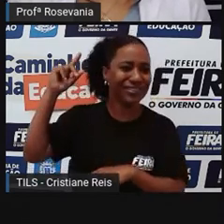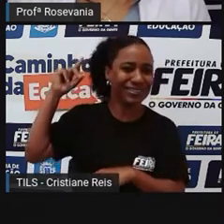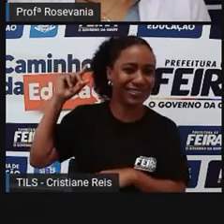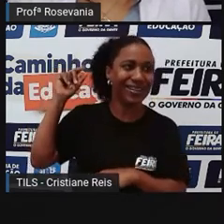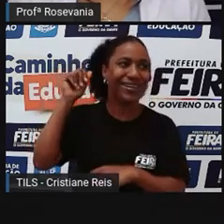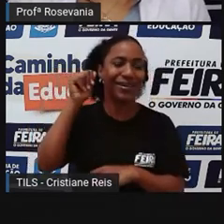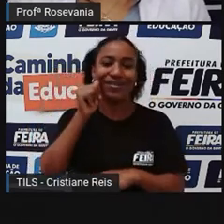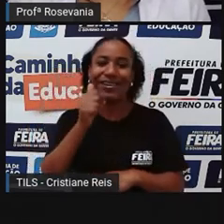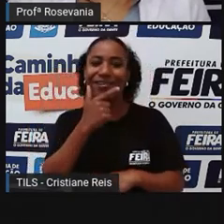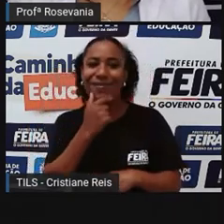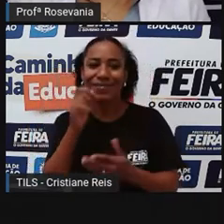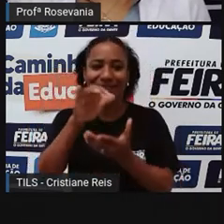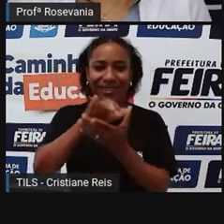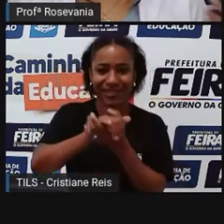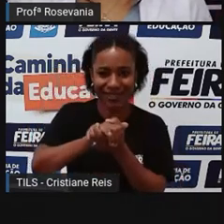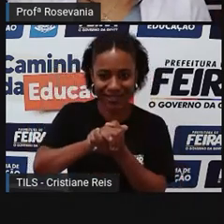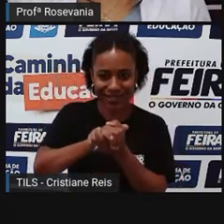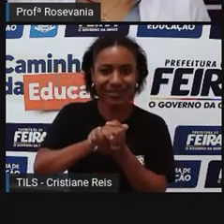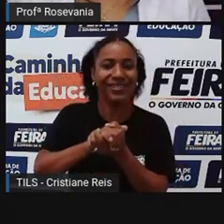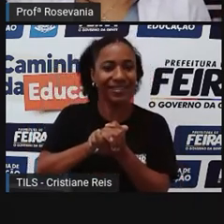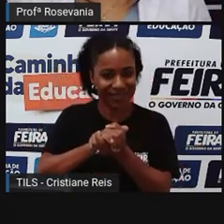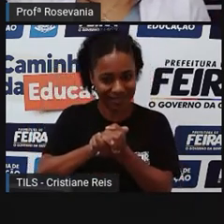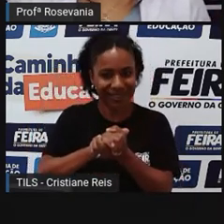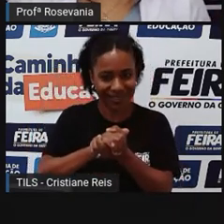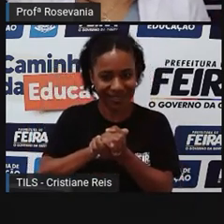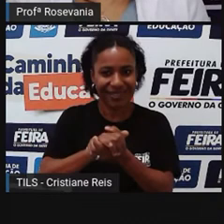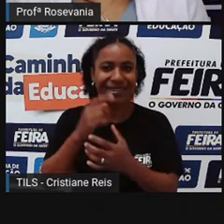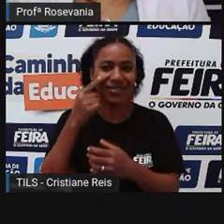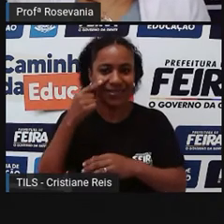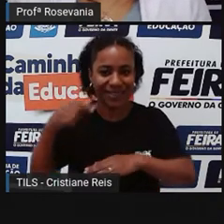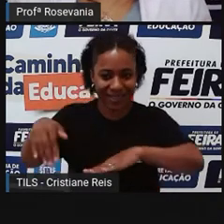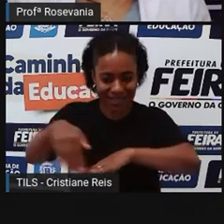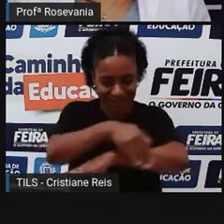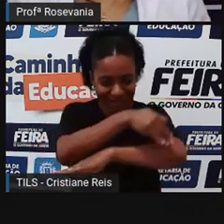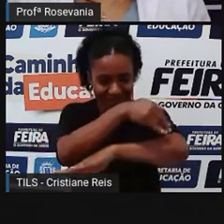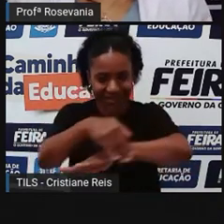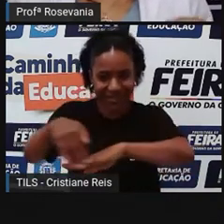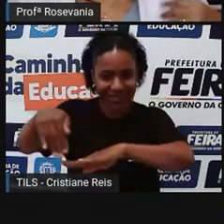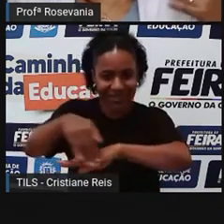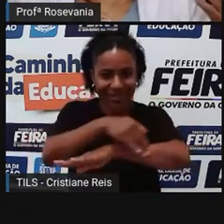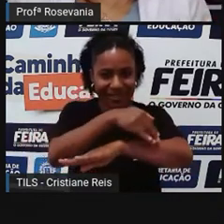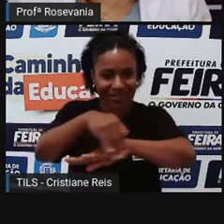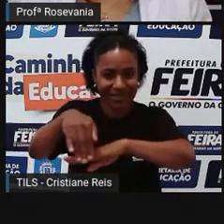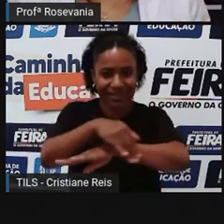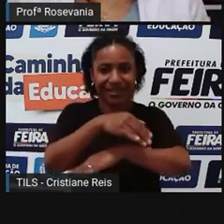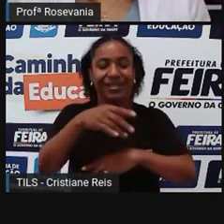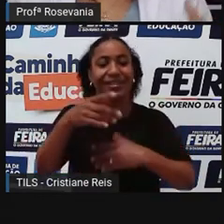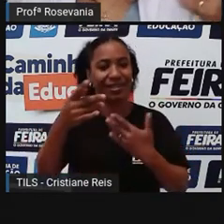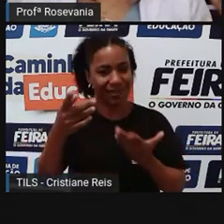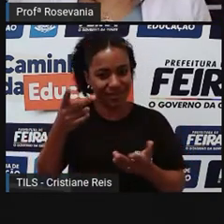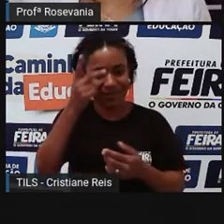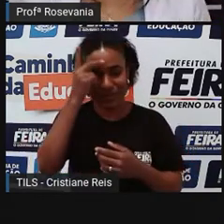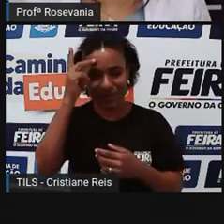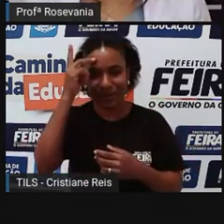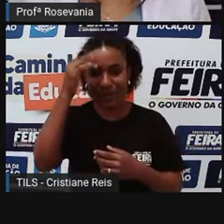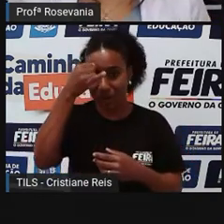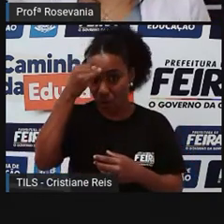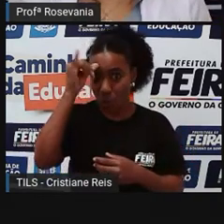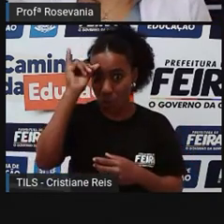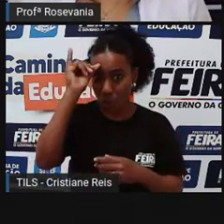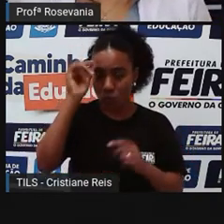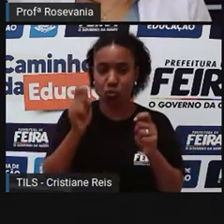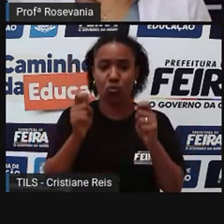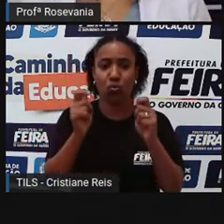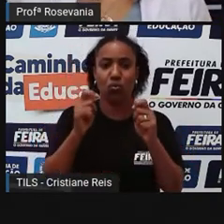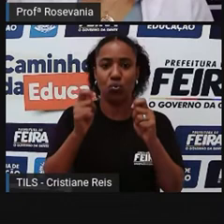estradinha, né, que o pessoal levava ao gado, né, que trazia de diversos lugares, passava aqui pelas